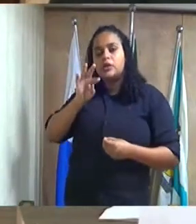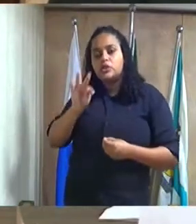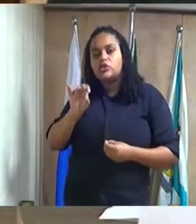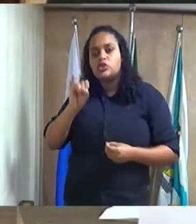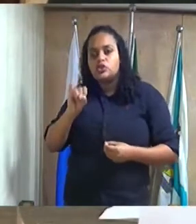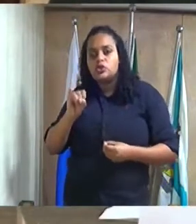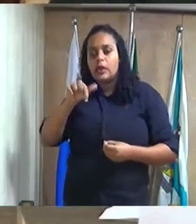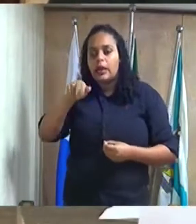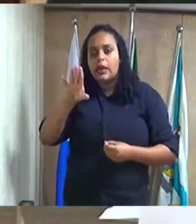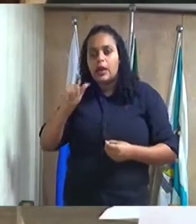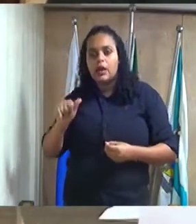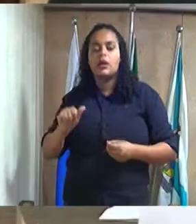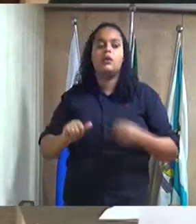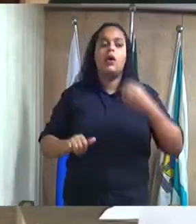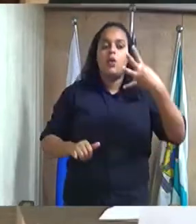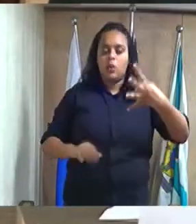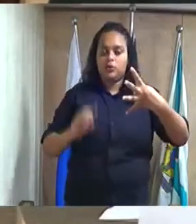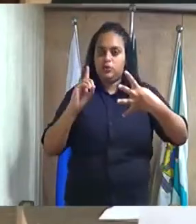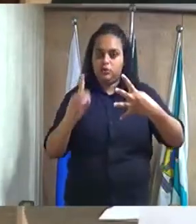distrito deste município.